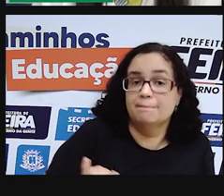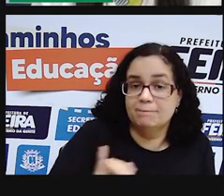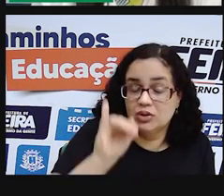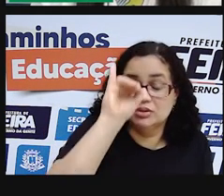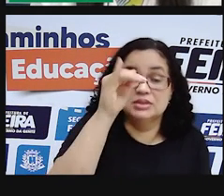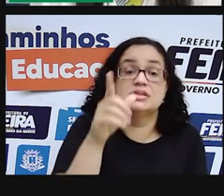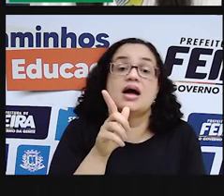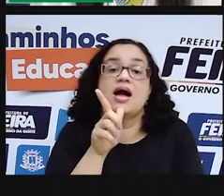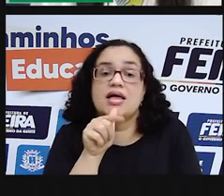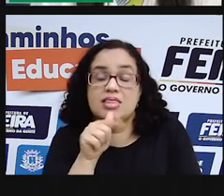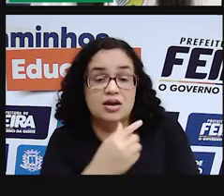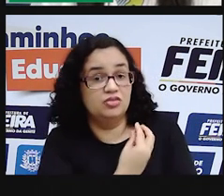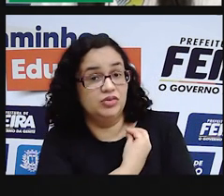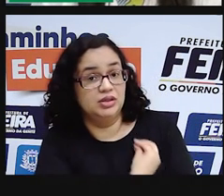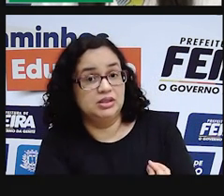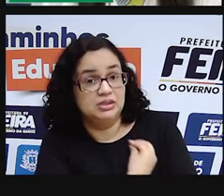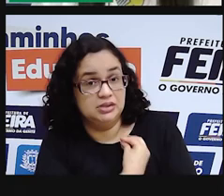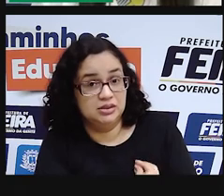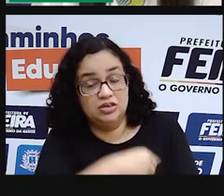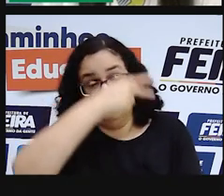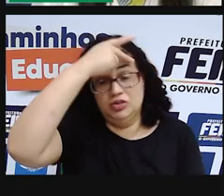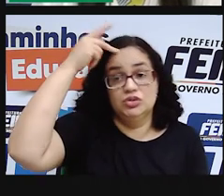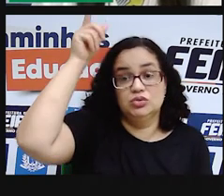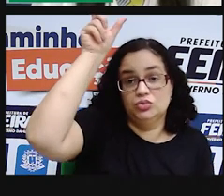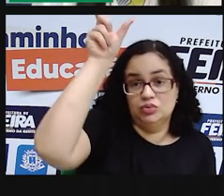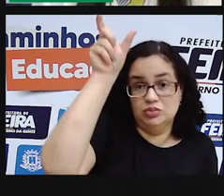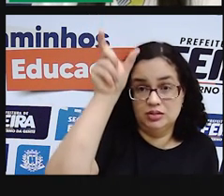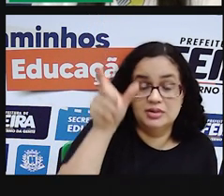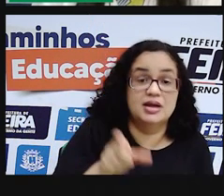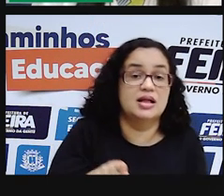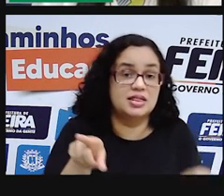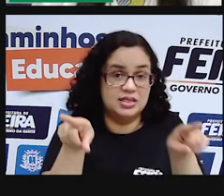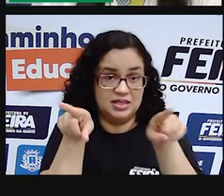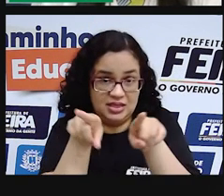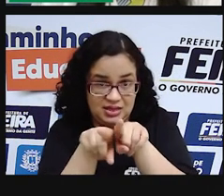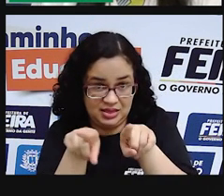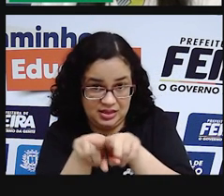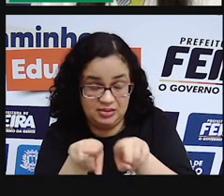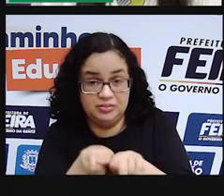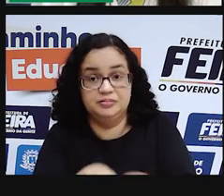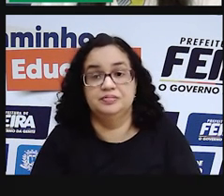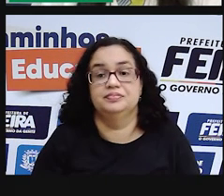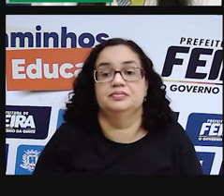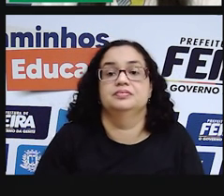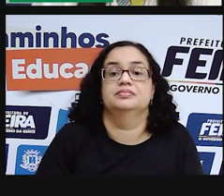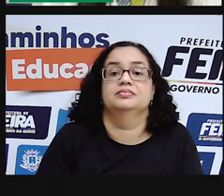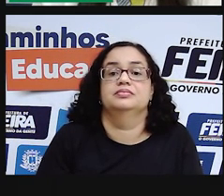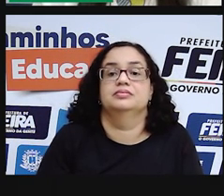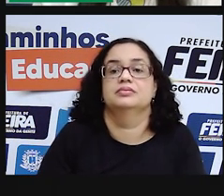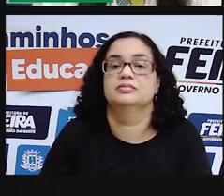Na vida, da vida do ser humano e na vida também das outras formas de vida.